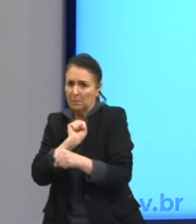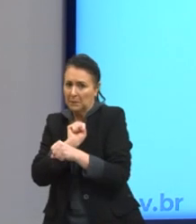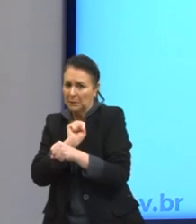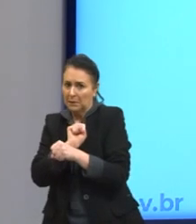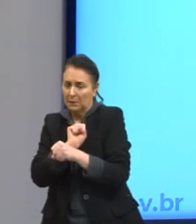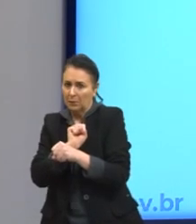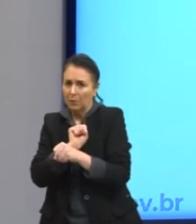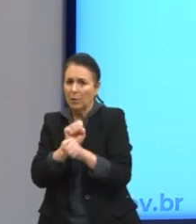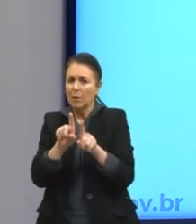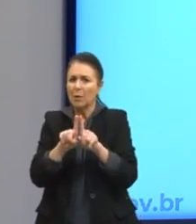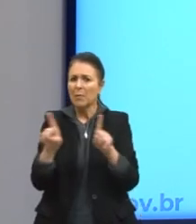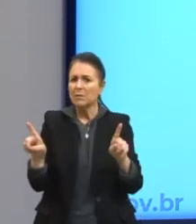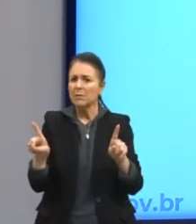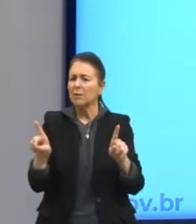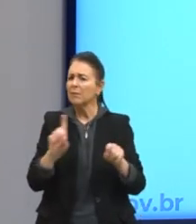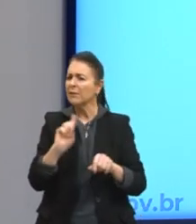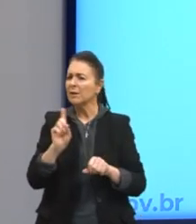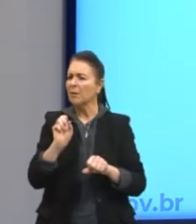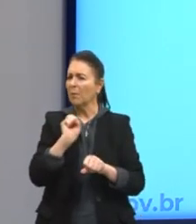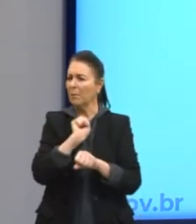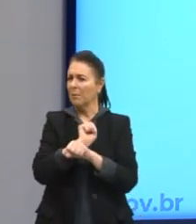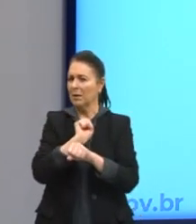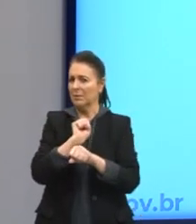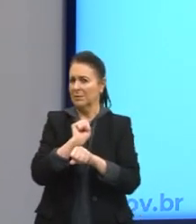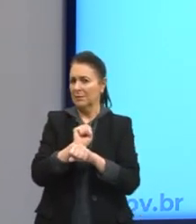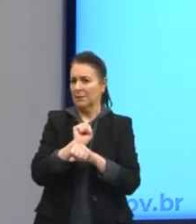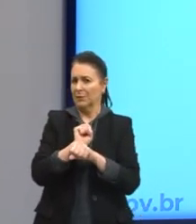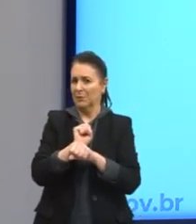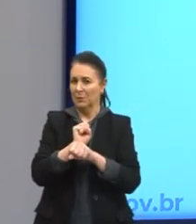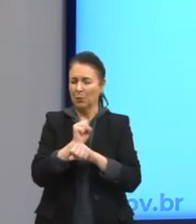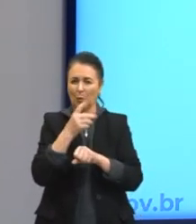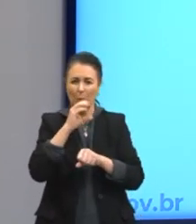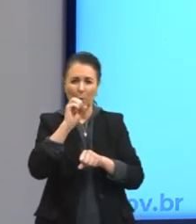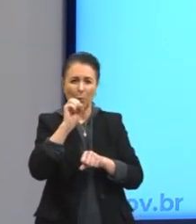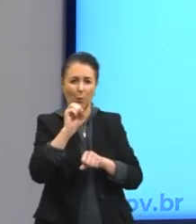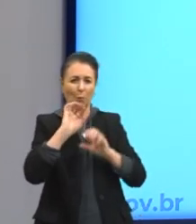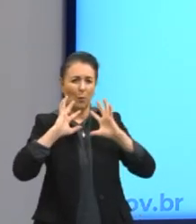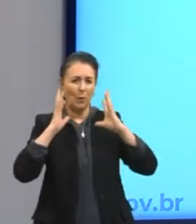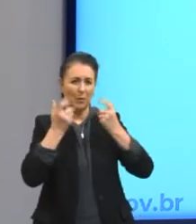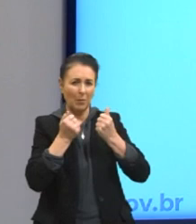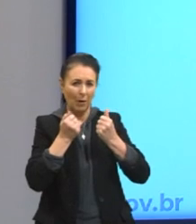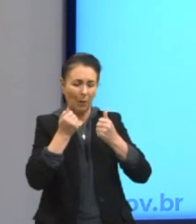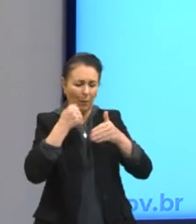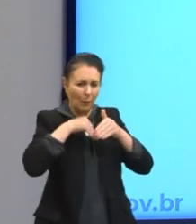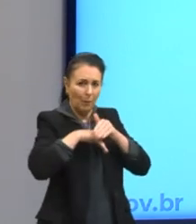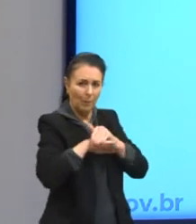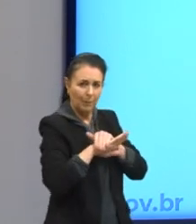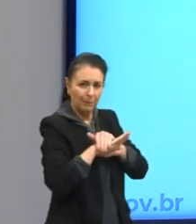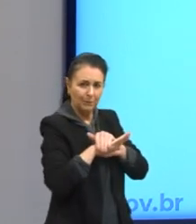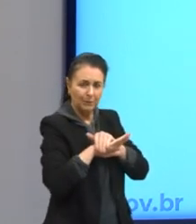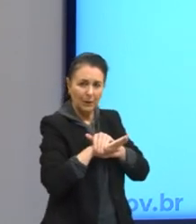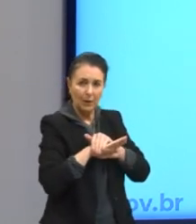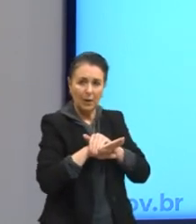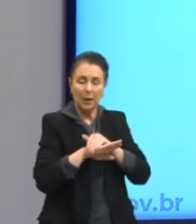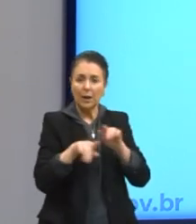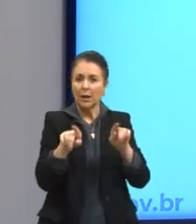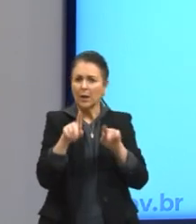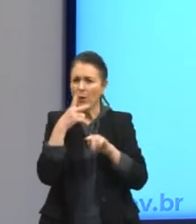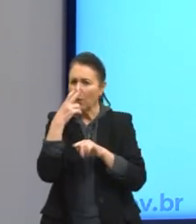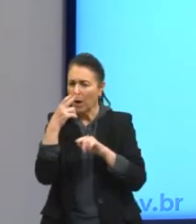Mas não passiva, como um ouriço na loca. Nem só defensiva, como seriça o gato.